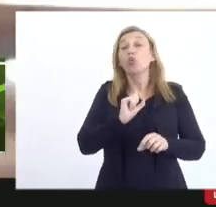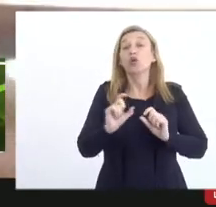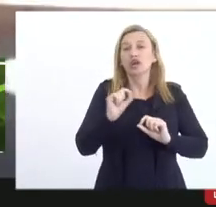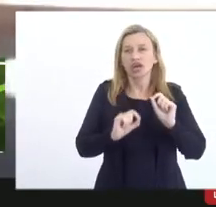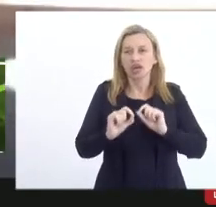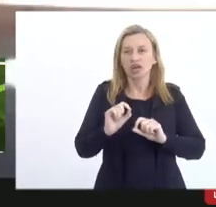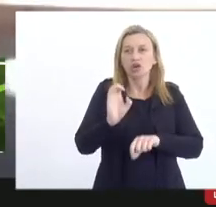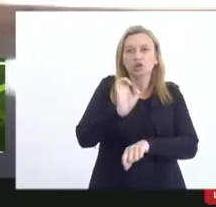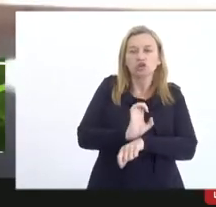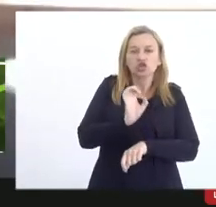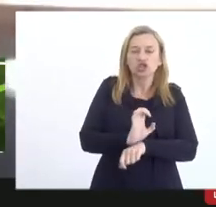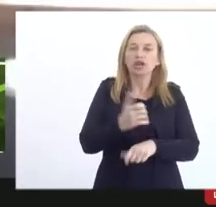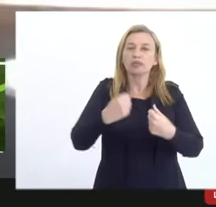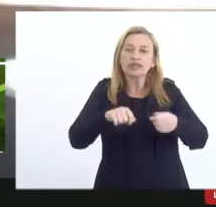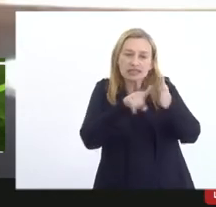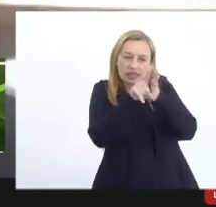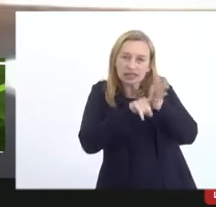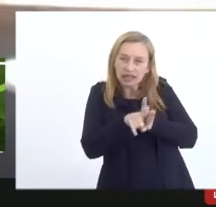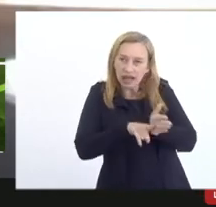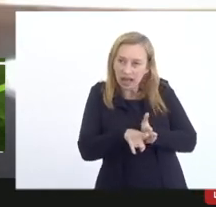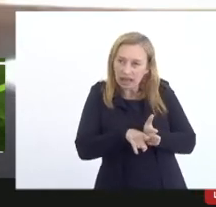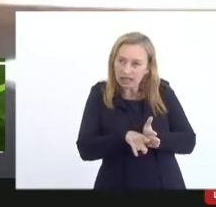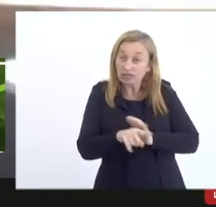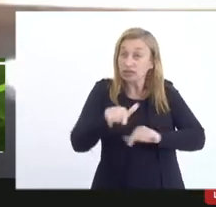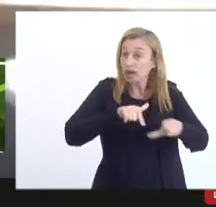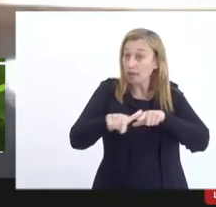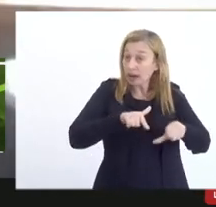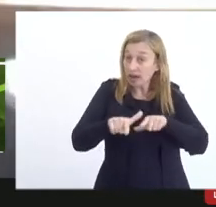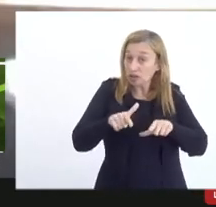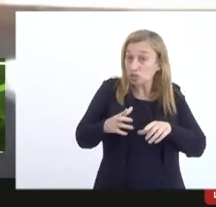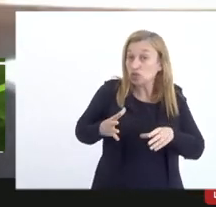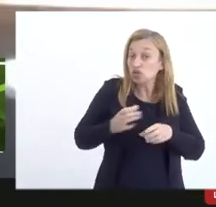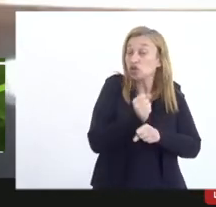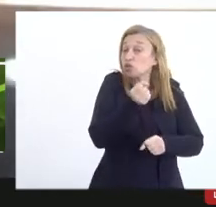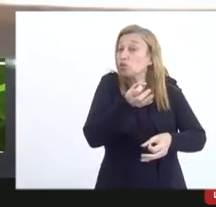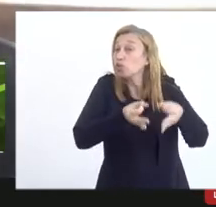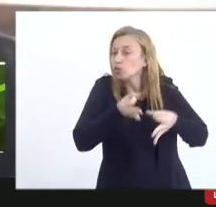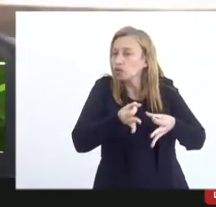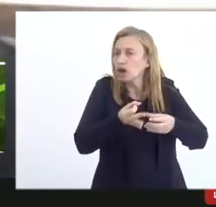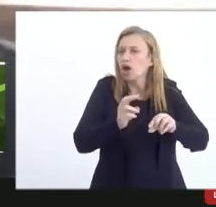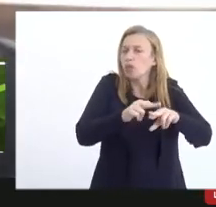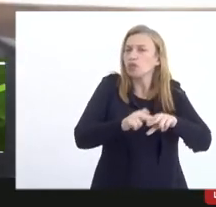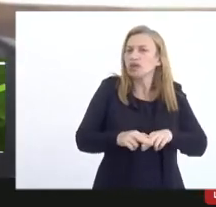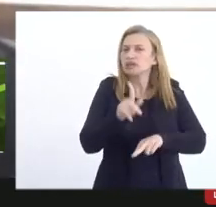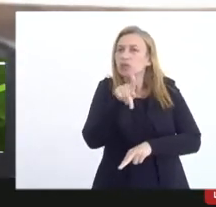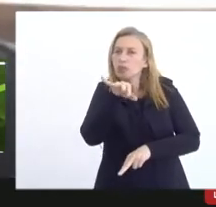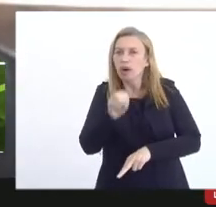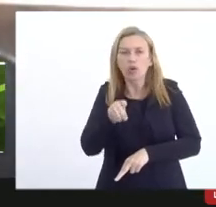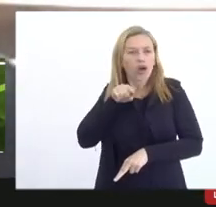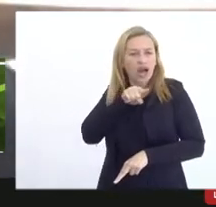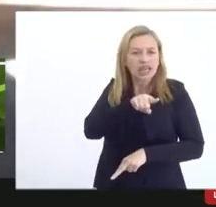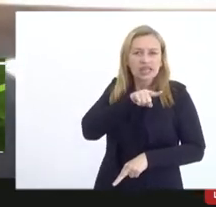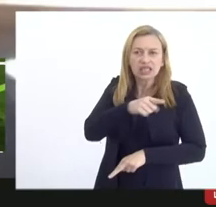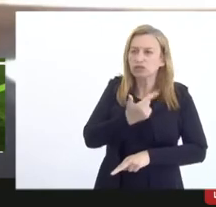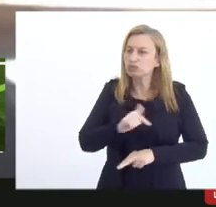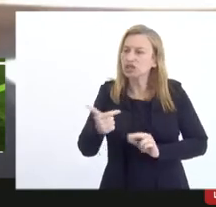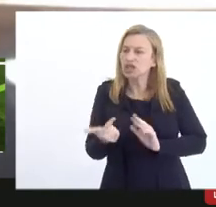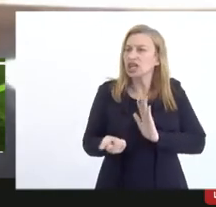tem que fazer análise da prestação de contas contábil financeira e é por isso aqui Paulão que não está distrito aqui